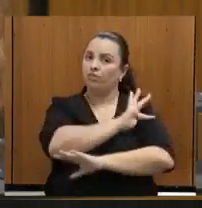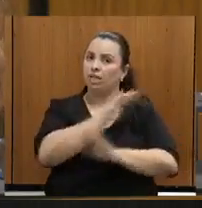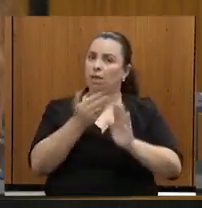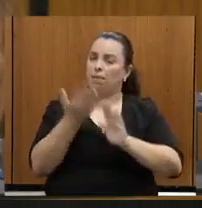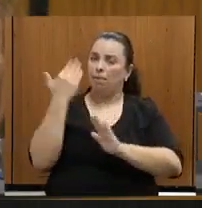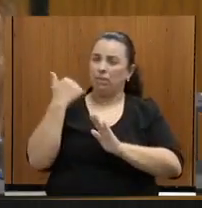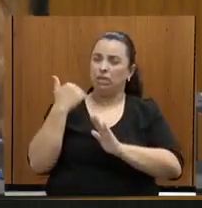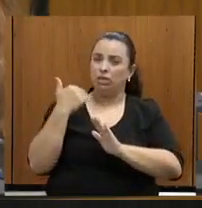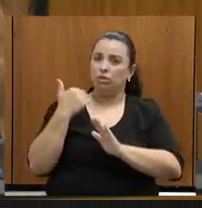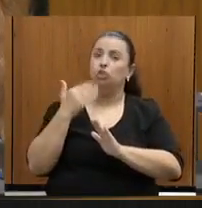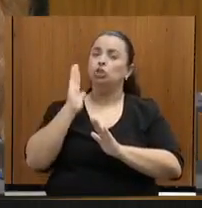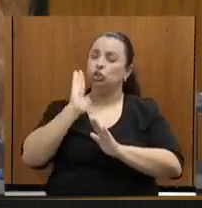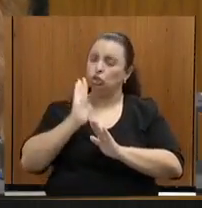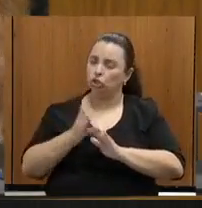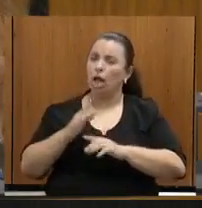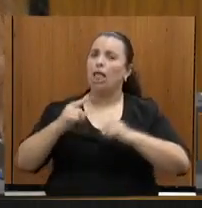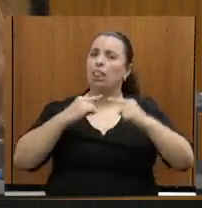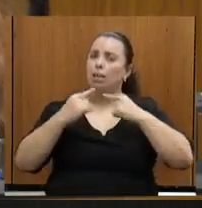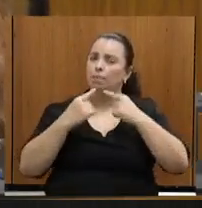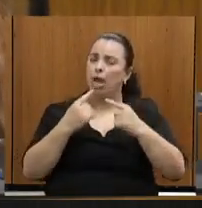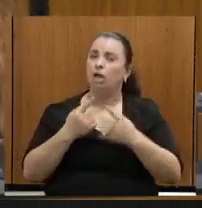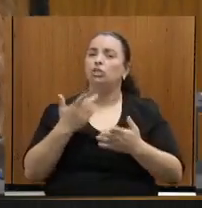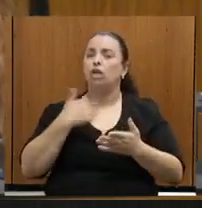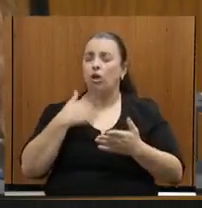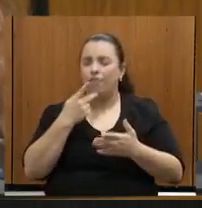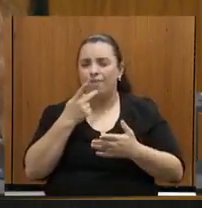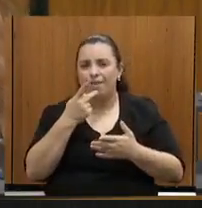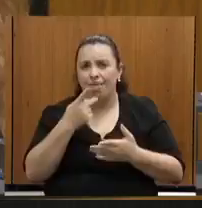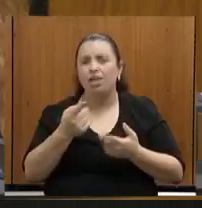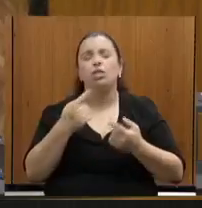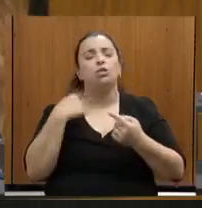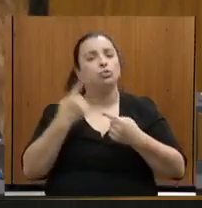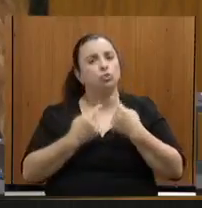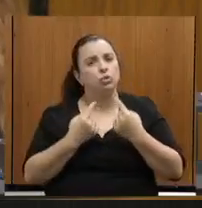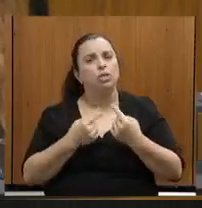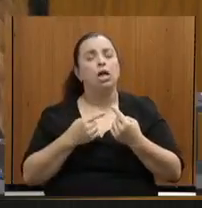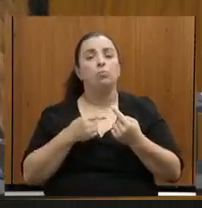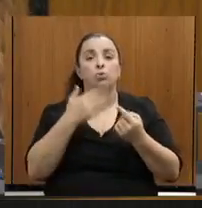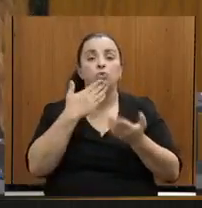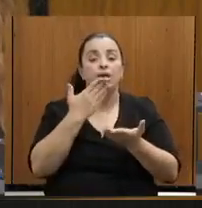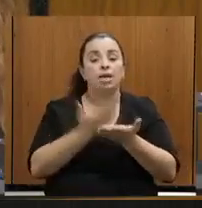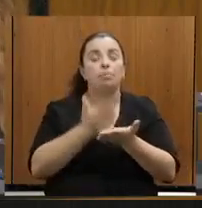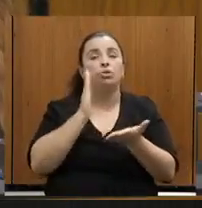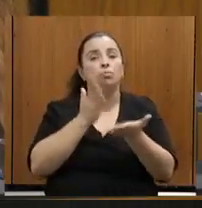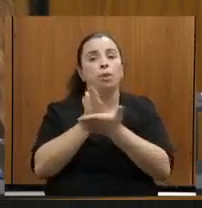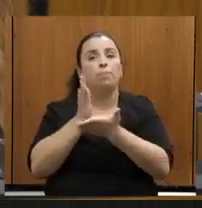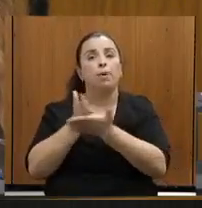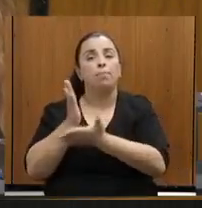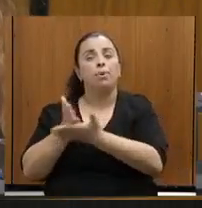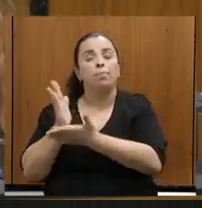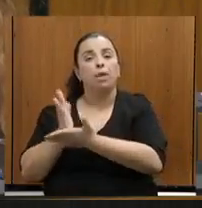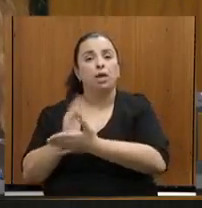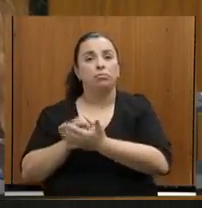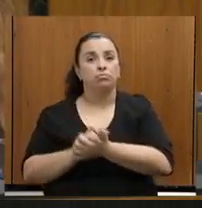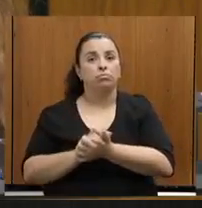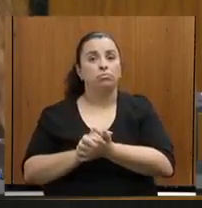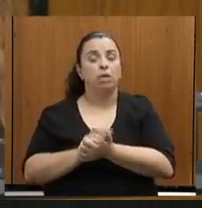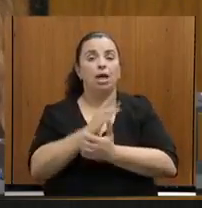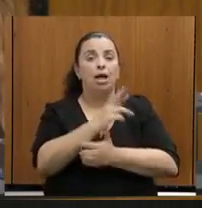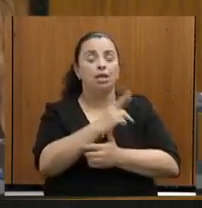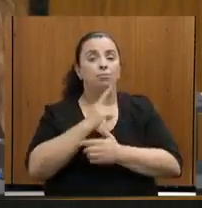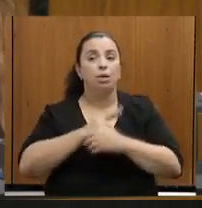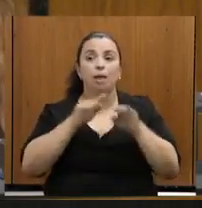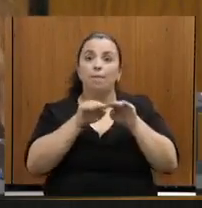discussão, todos os requerimentos aprovados, a resposta, inclusive, foi padrão. que vocês solicitaram a dilação do